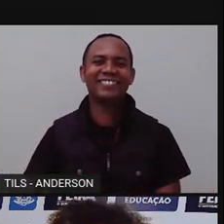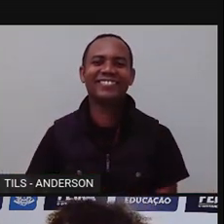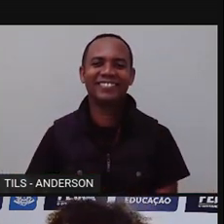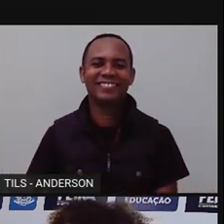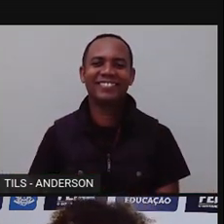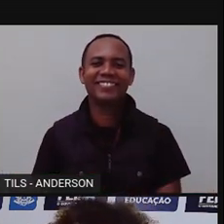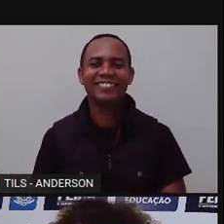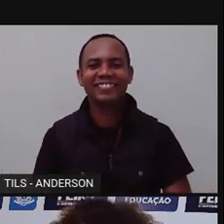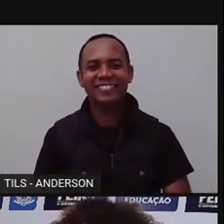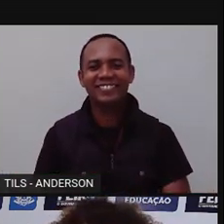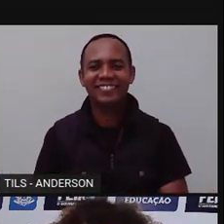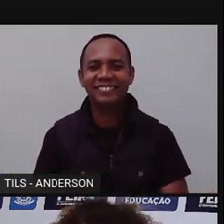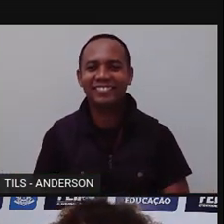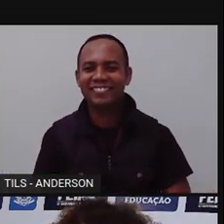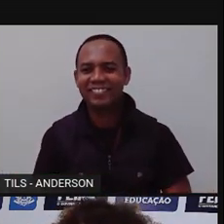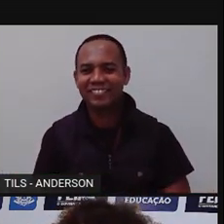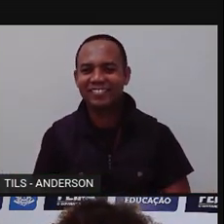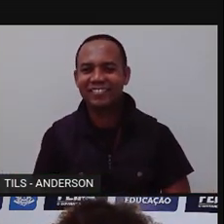Anderson faz bem melhor.